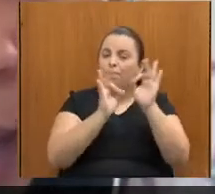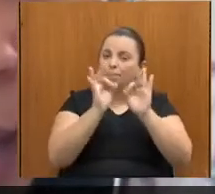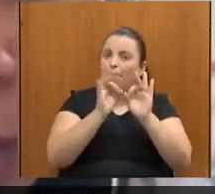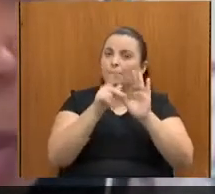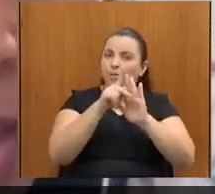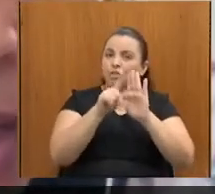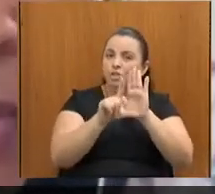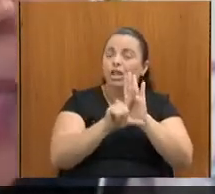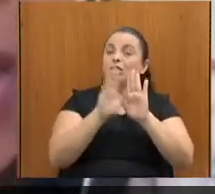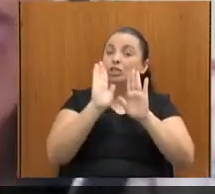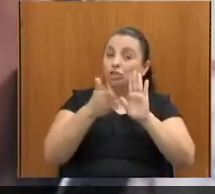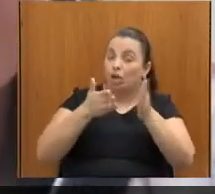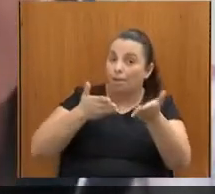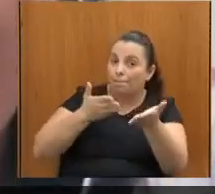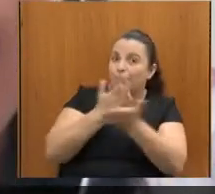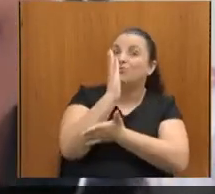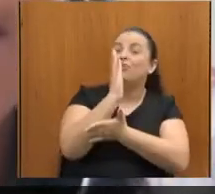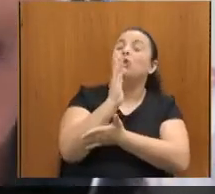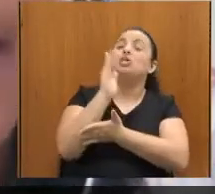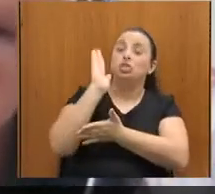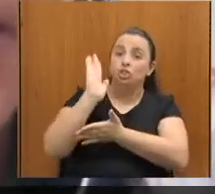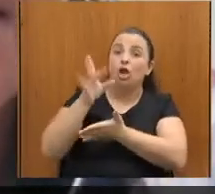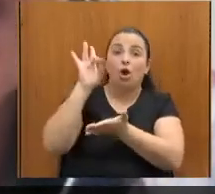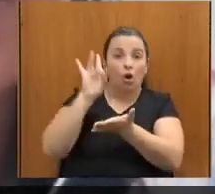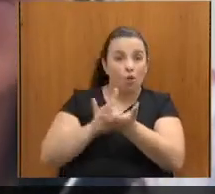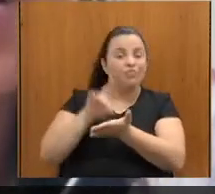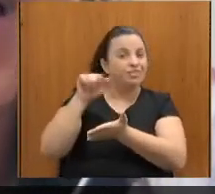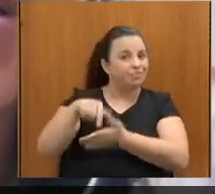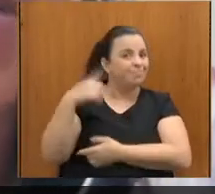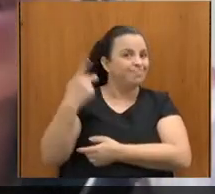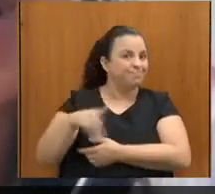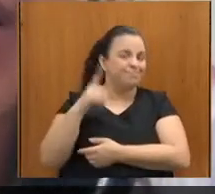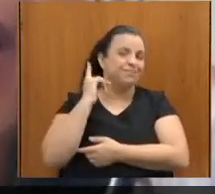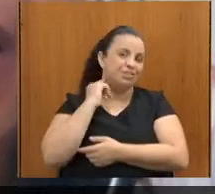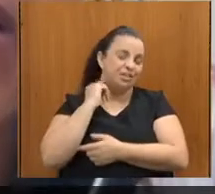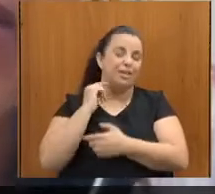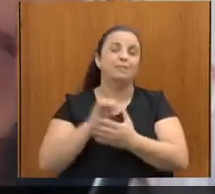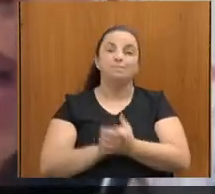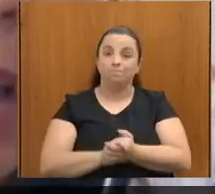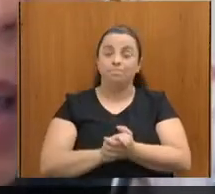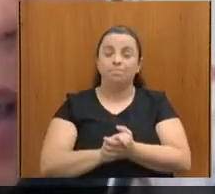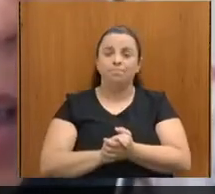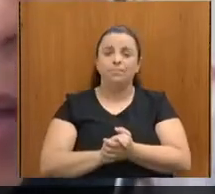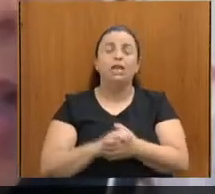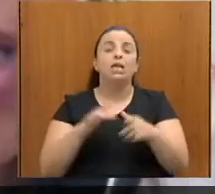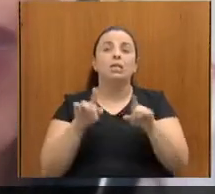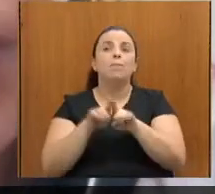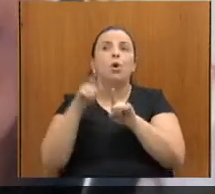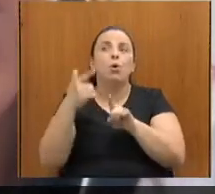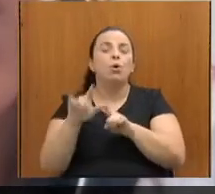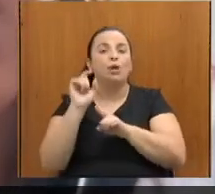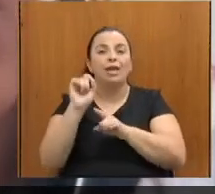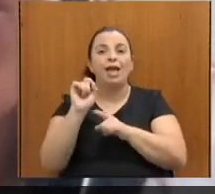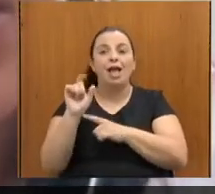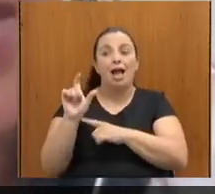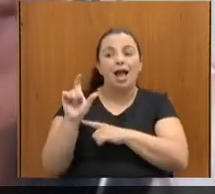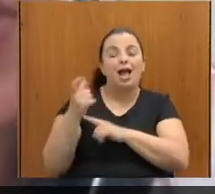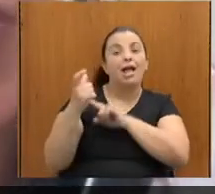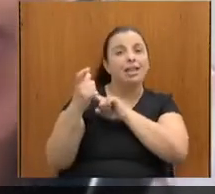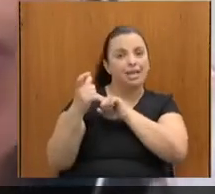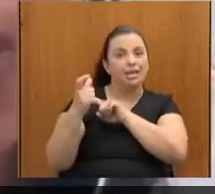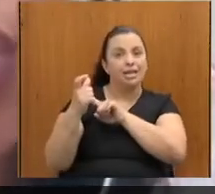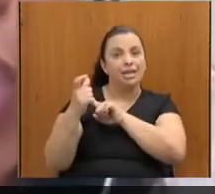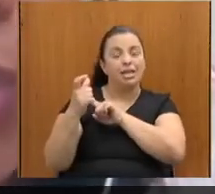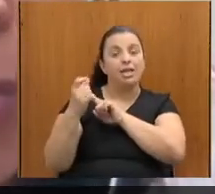aqui no Estado. Estou ansiosa também pela implementação da carteirinha da identificação da